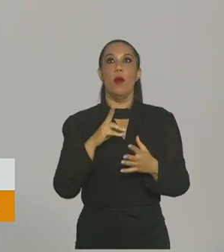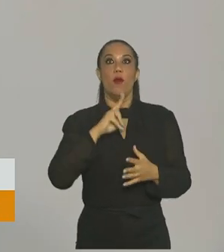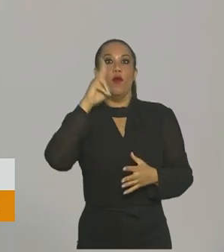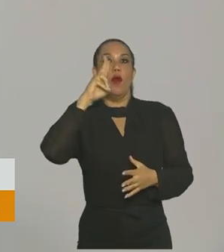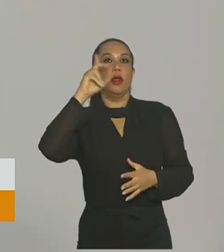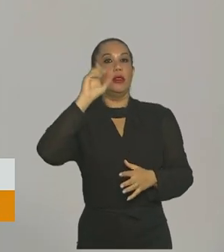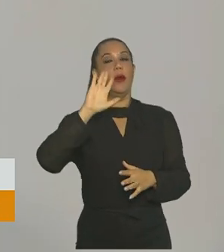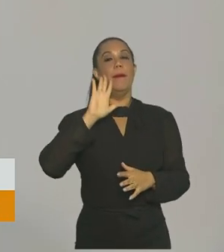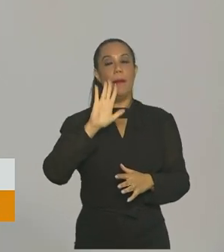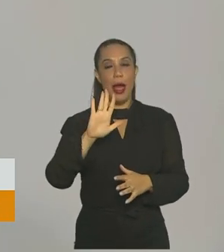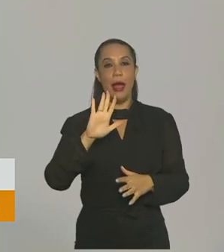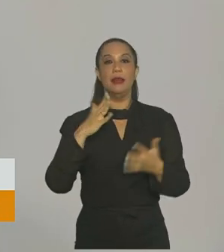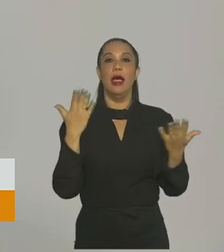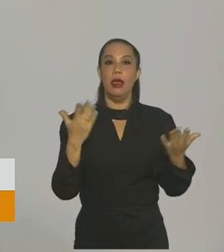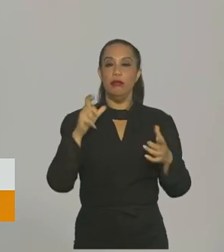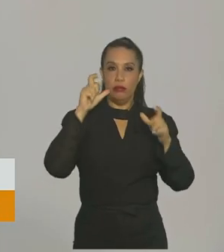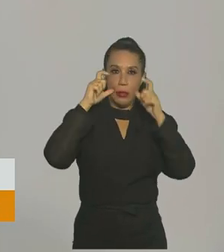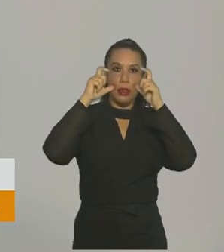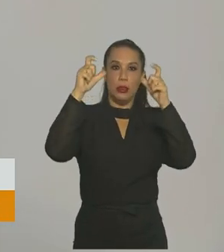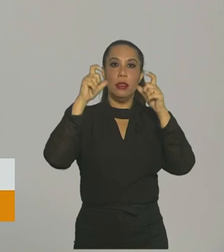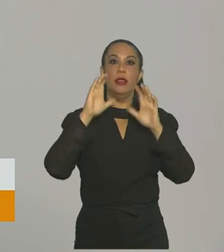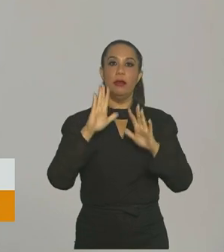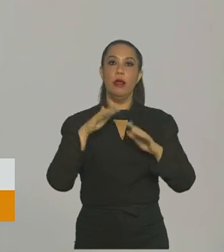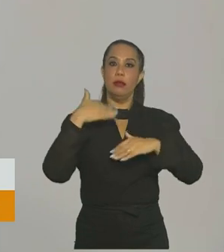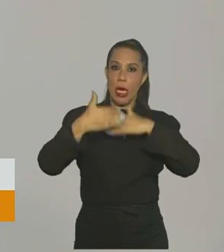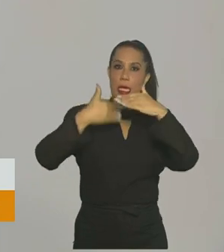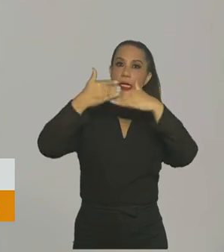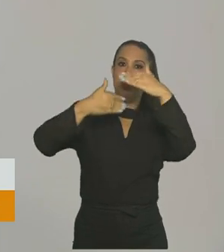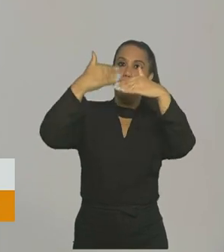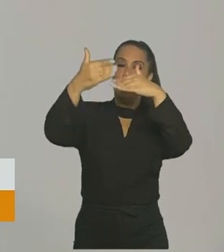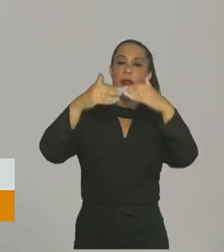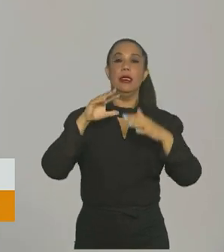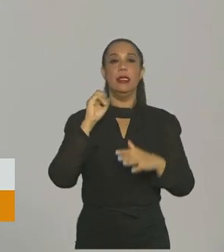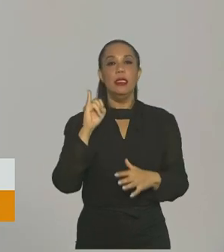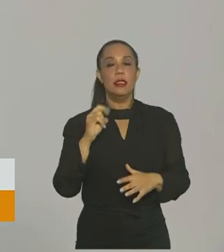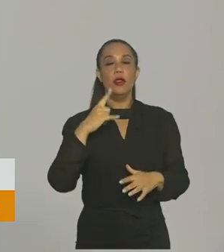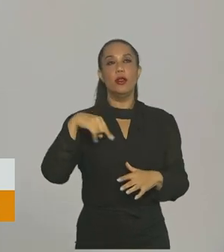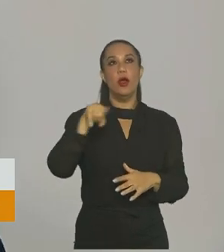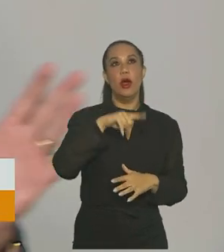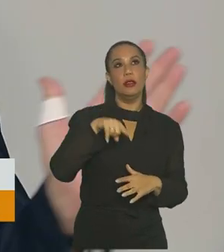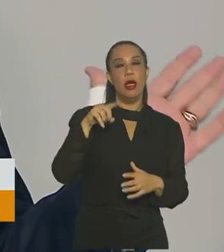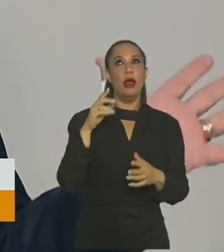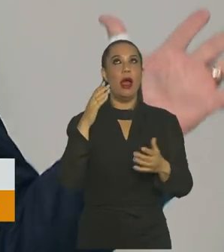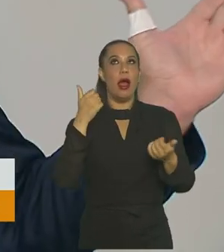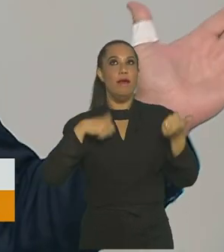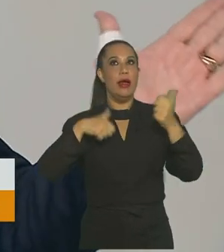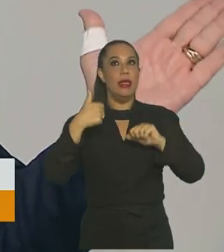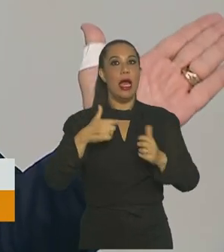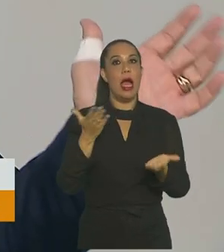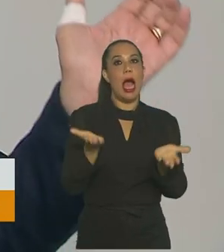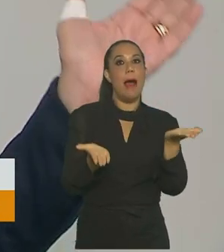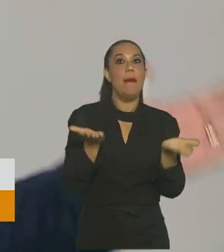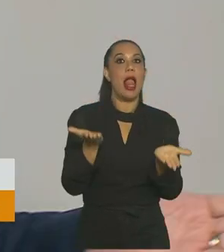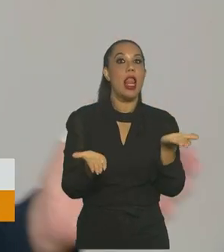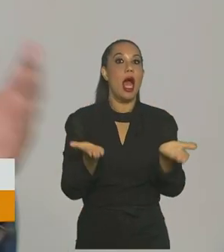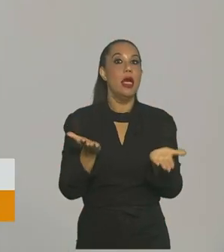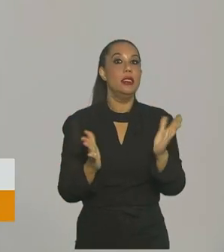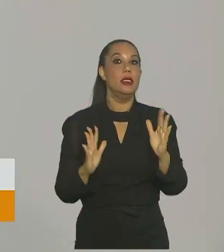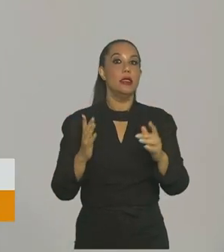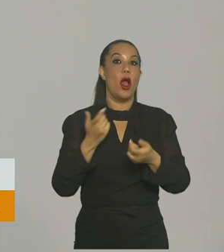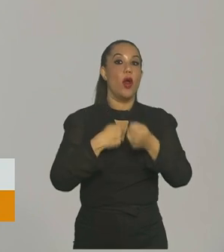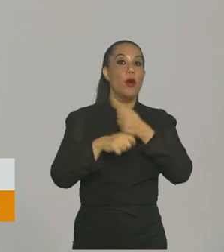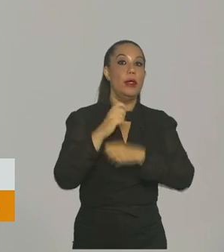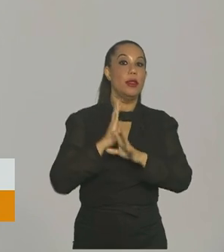dizer, pelo curto período, mas interessante do ponto de vista de crescimento. Se a gente for considerar a balança comercial acumulada, de